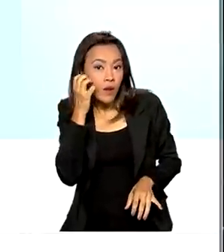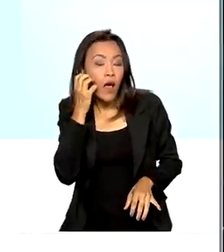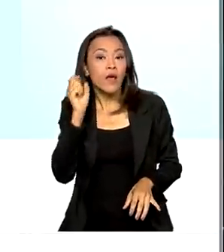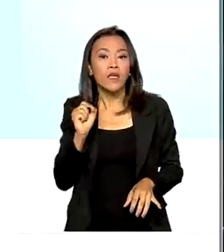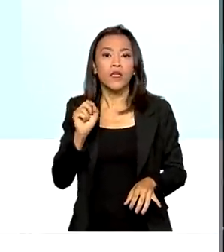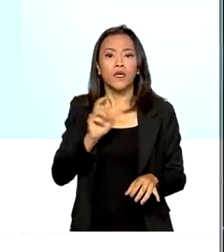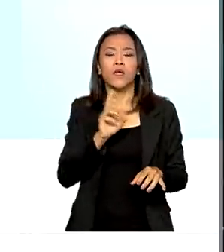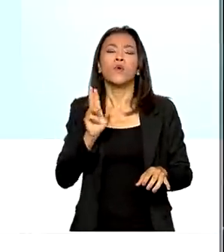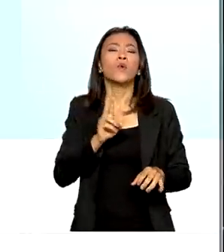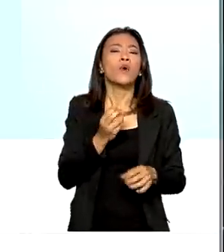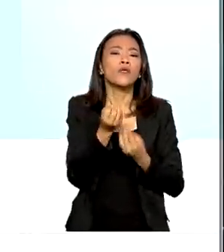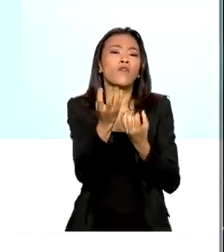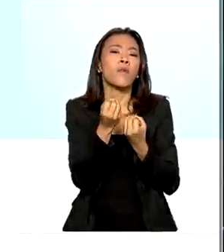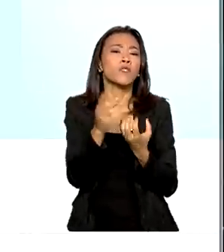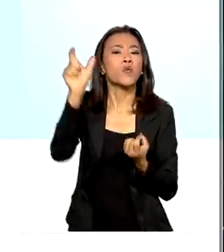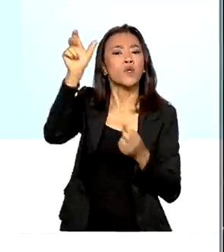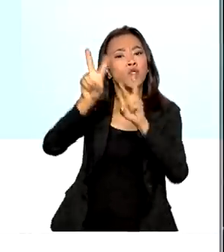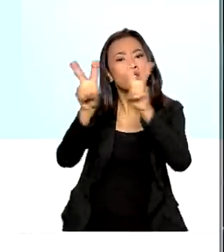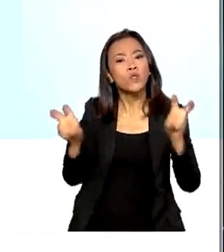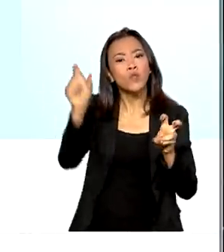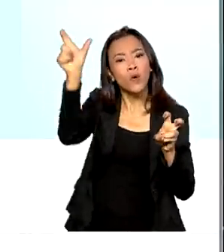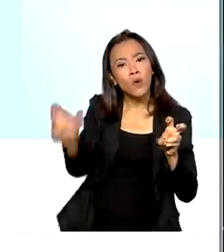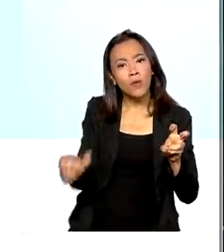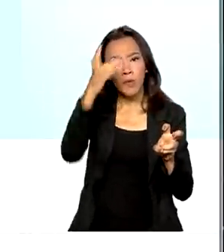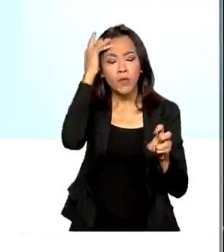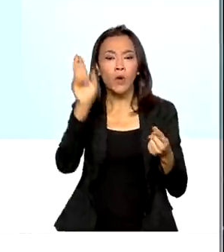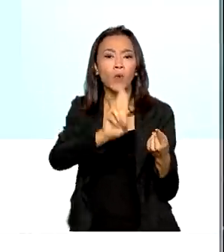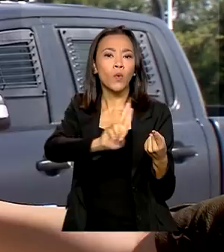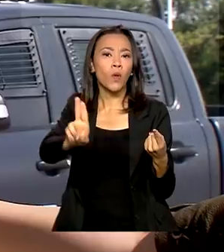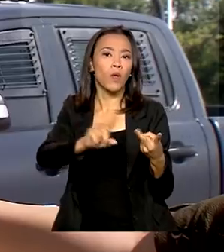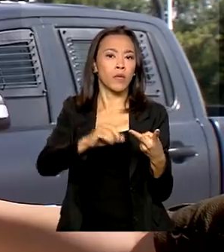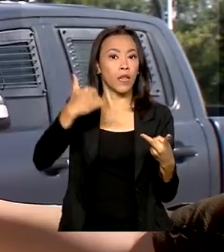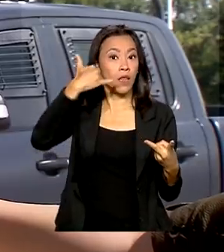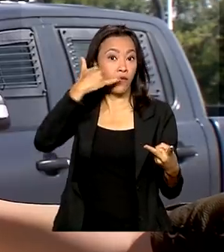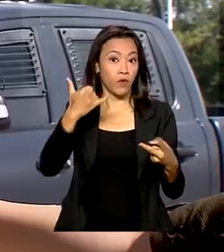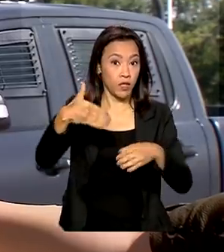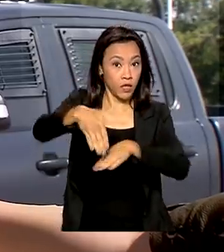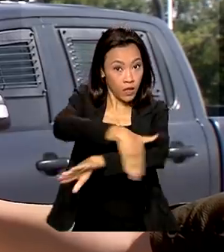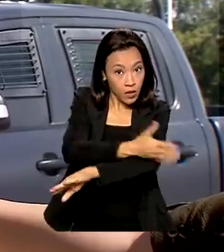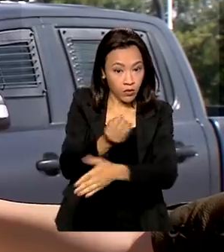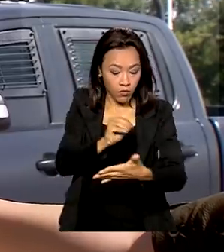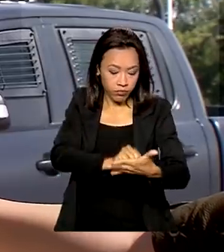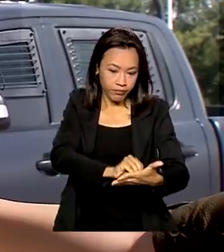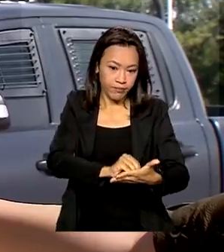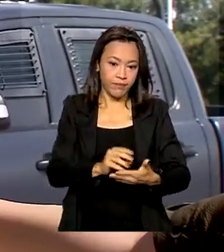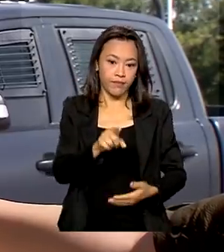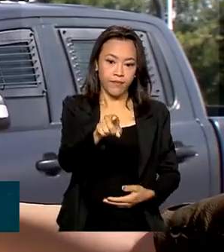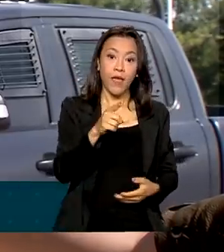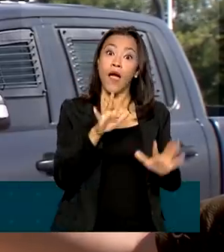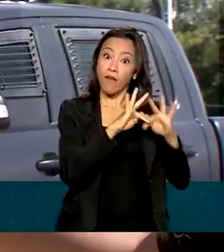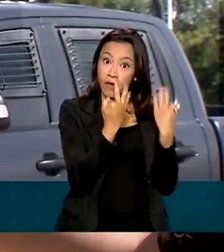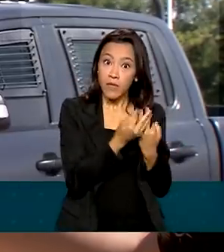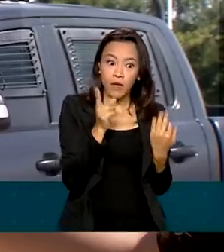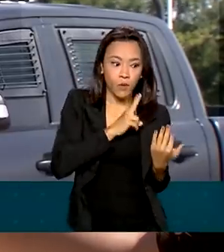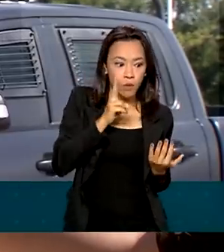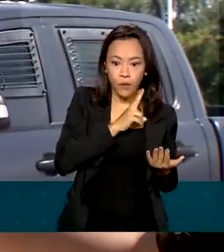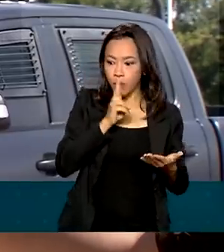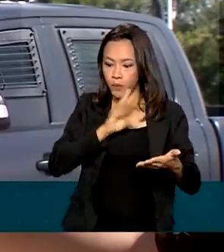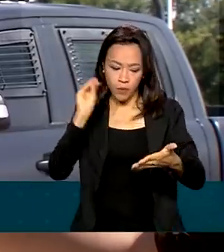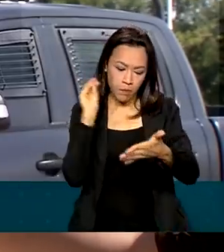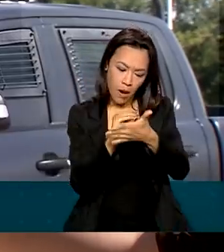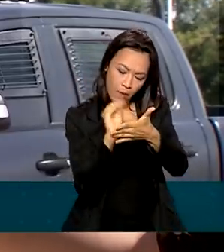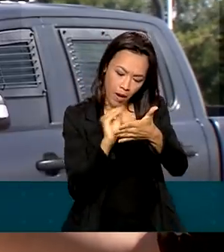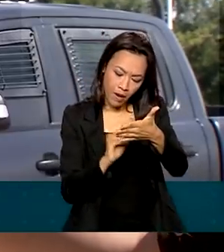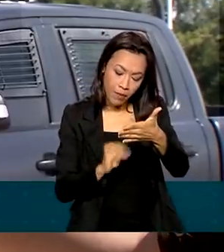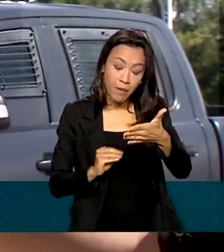dados da pessoa desaparecida, como nome, telefone e endereço. A ideia é agilizar, que o familiar coloque o quanto antes da informação, que a sabe